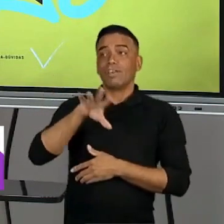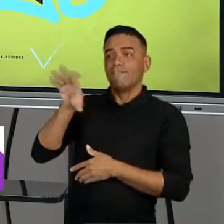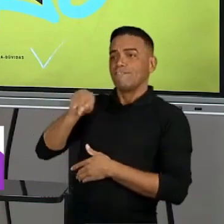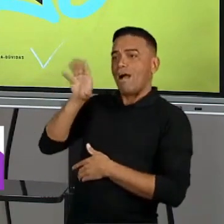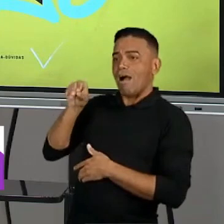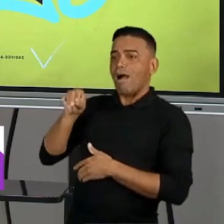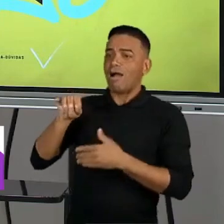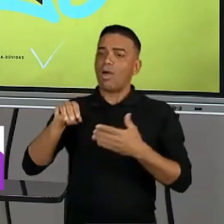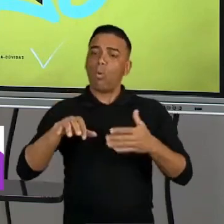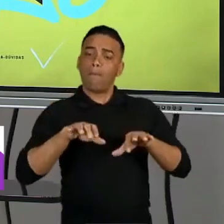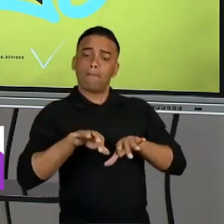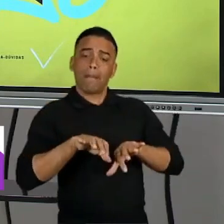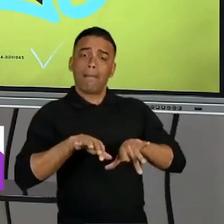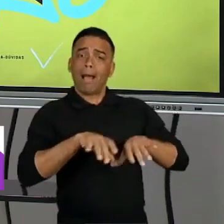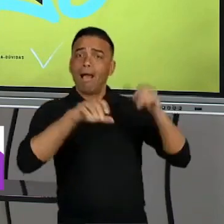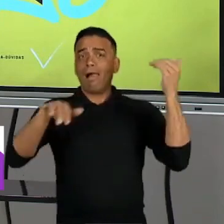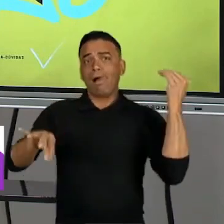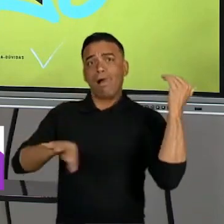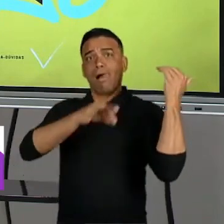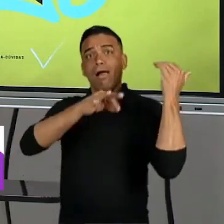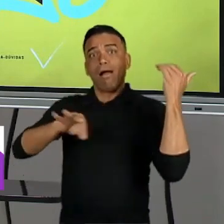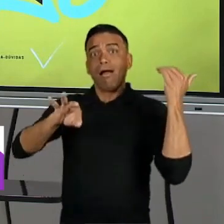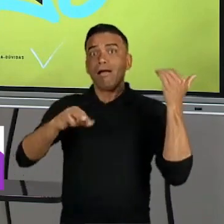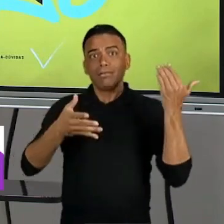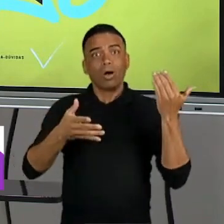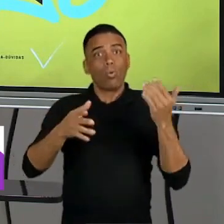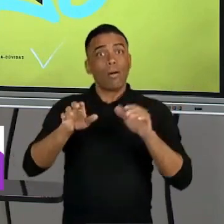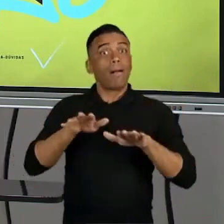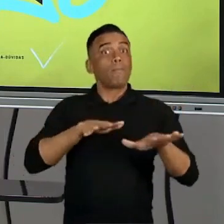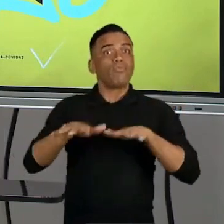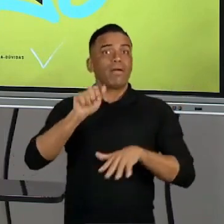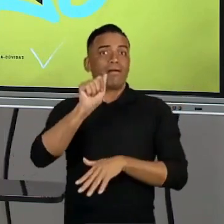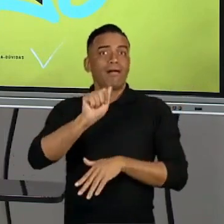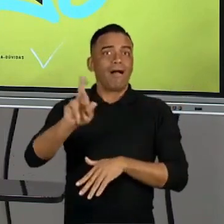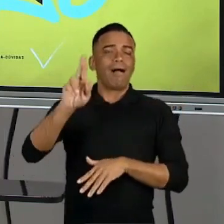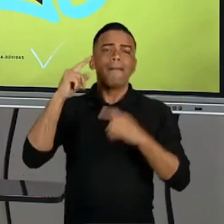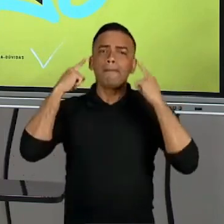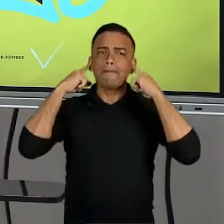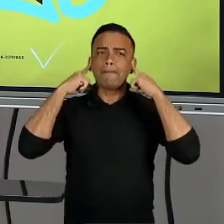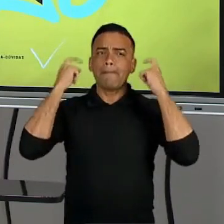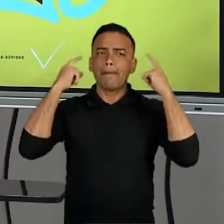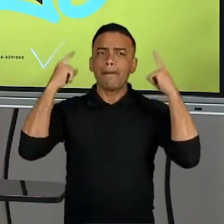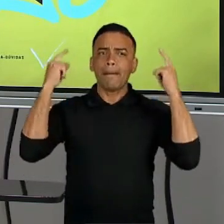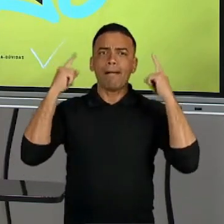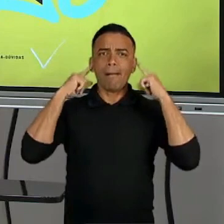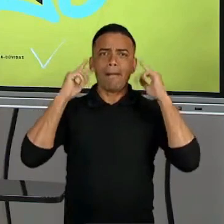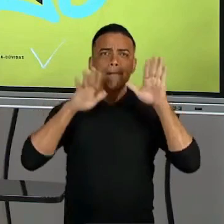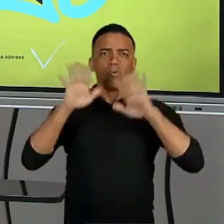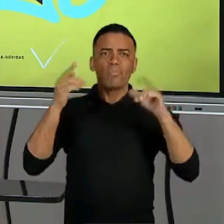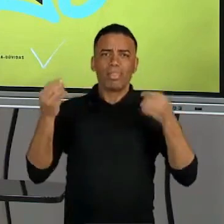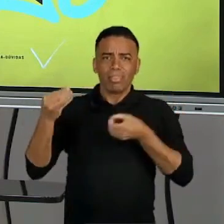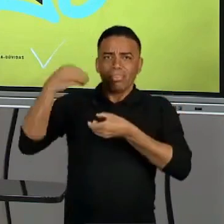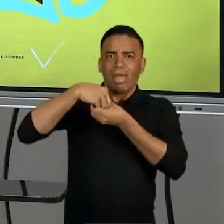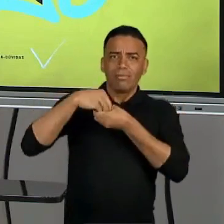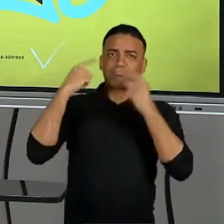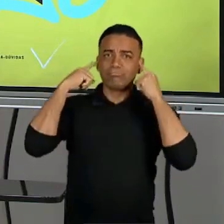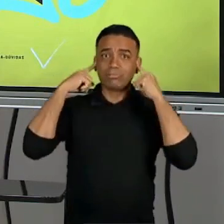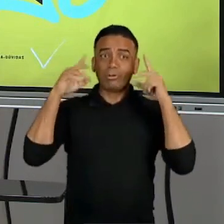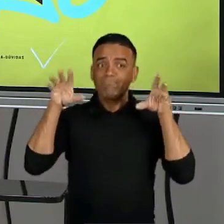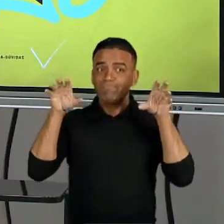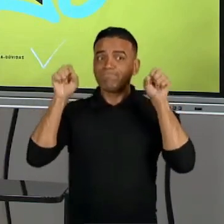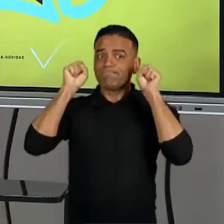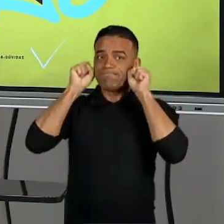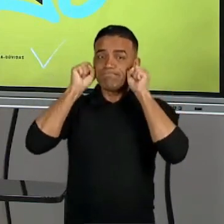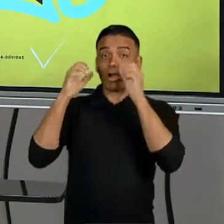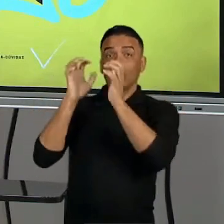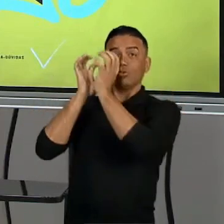você toca um instrumento, você movimenta o ar e esse movimento de ar movimenta o seu tímpano, a única coisa que o cérebro faz é detectar esse movimento.